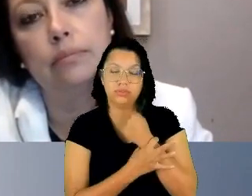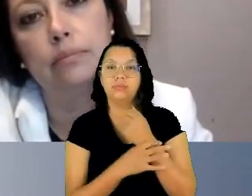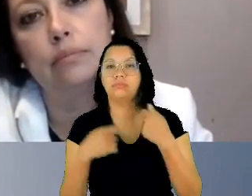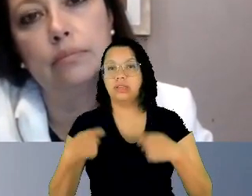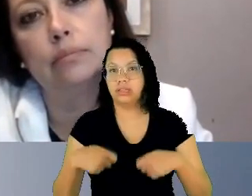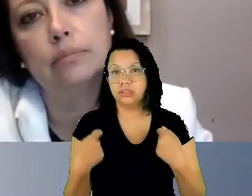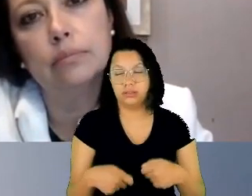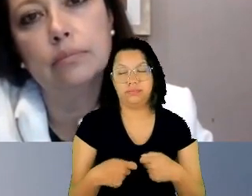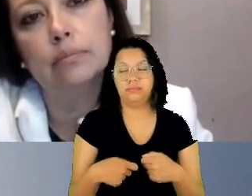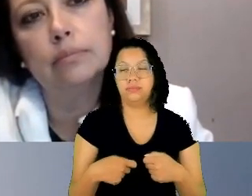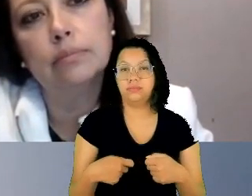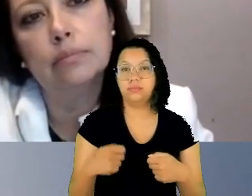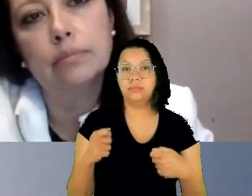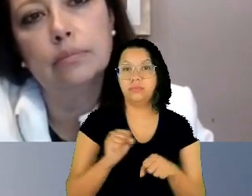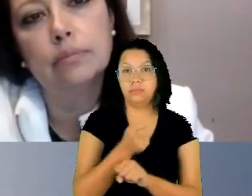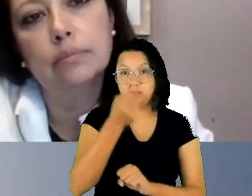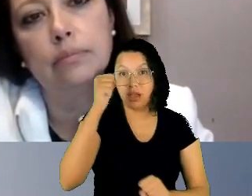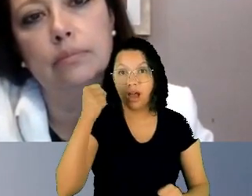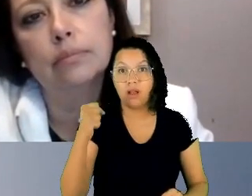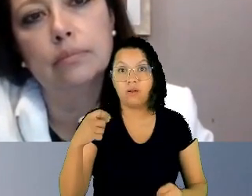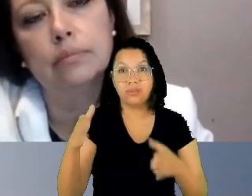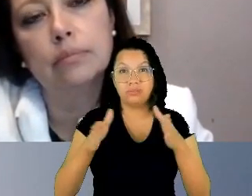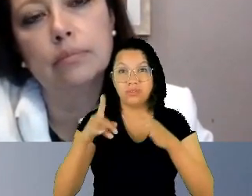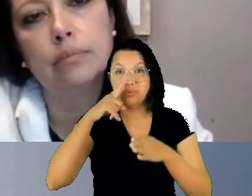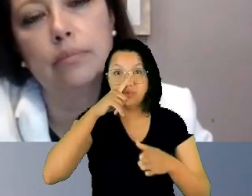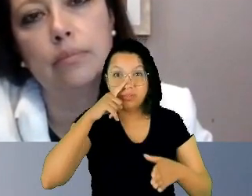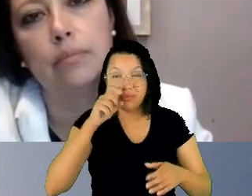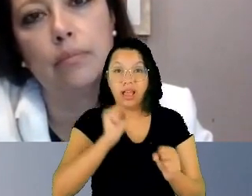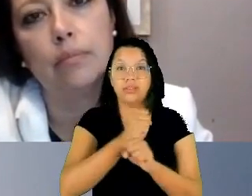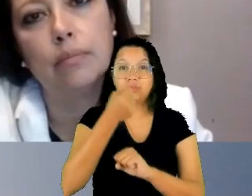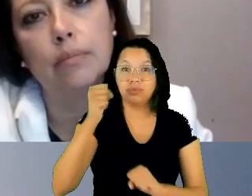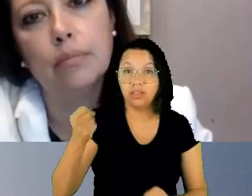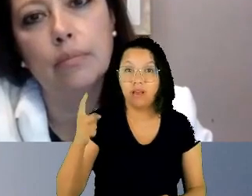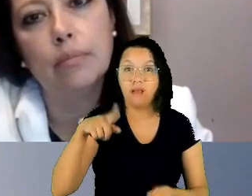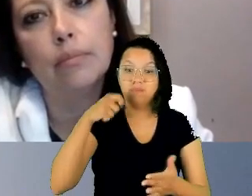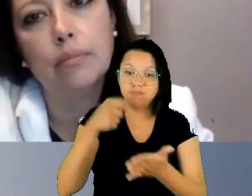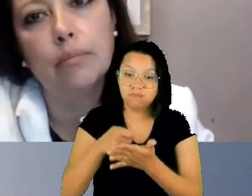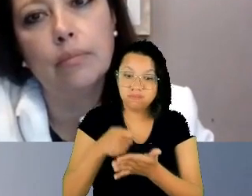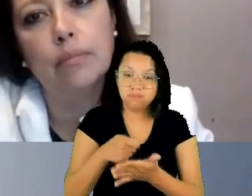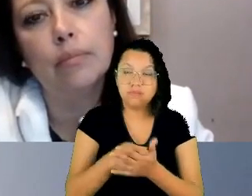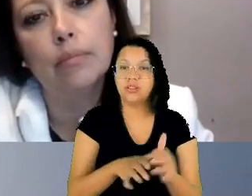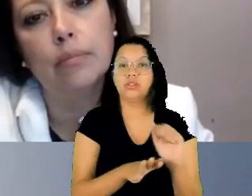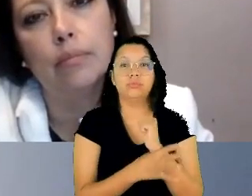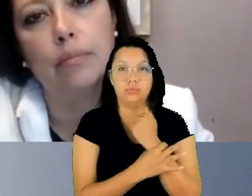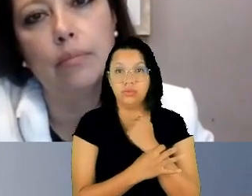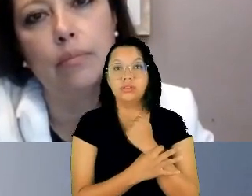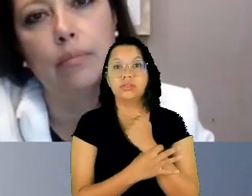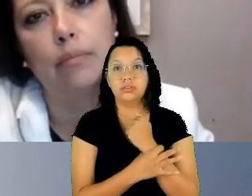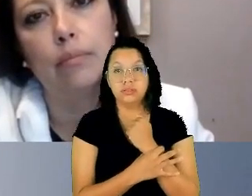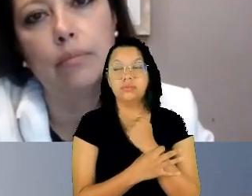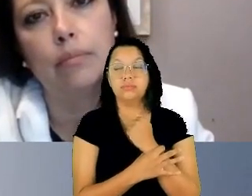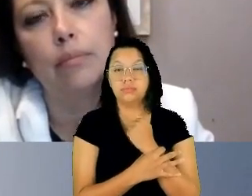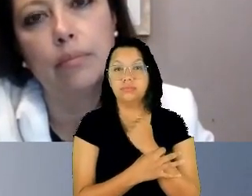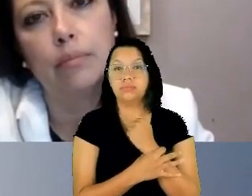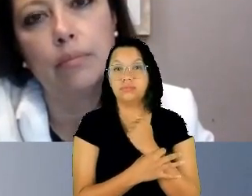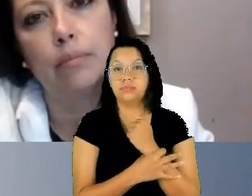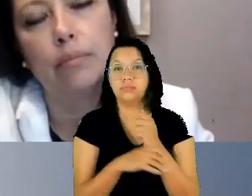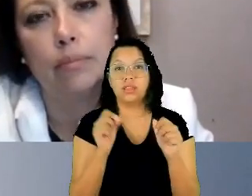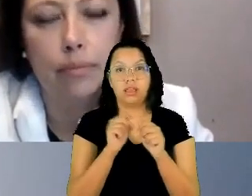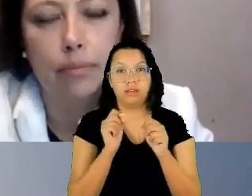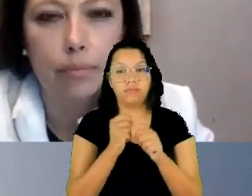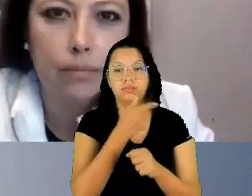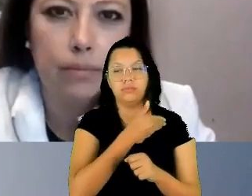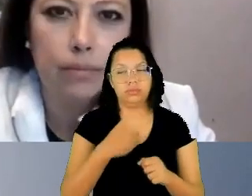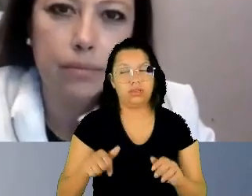vulnerabilidade, maior é o dever de proteção reforçada por parte do Estado. Então, aqui nós temos parâmetros muito